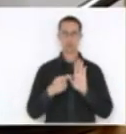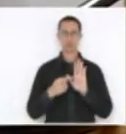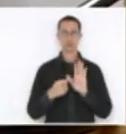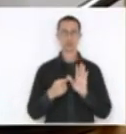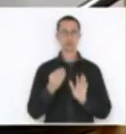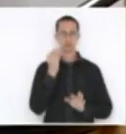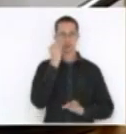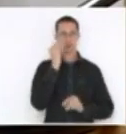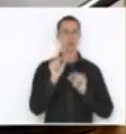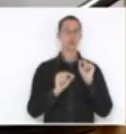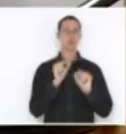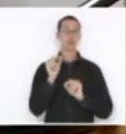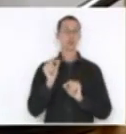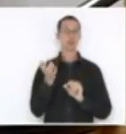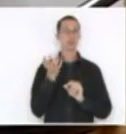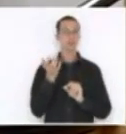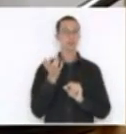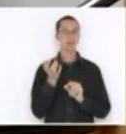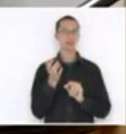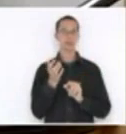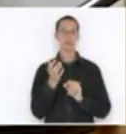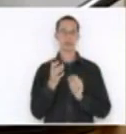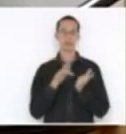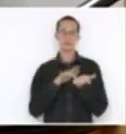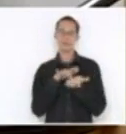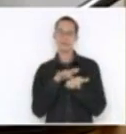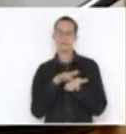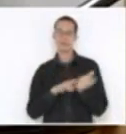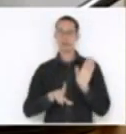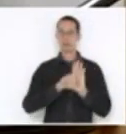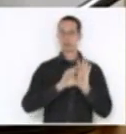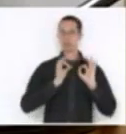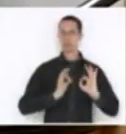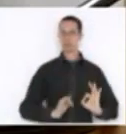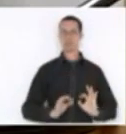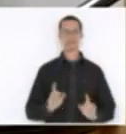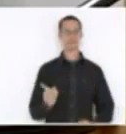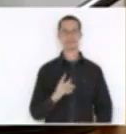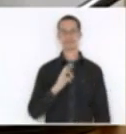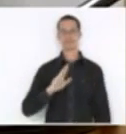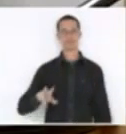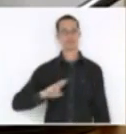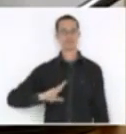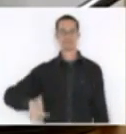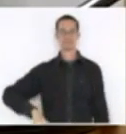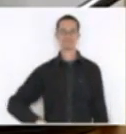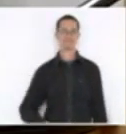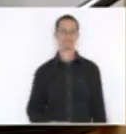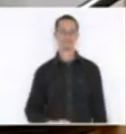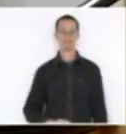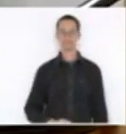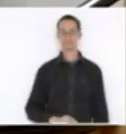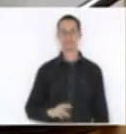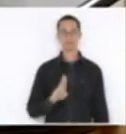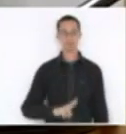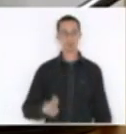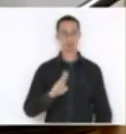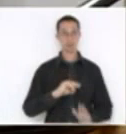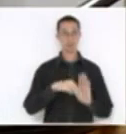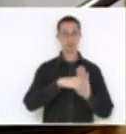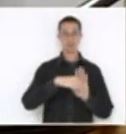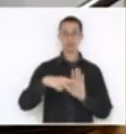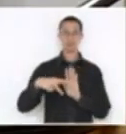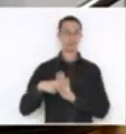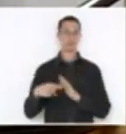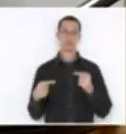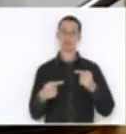tenta dar um ar de legalidade ao que não é legal. Utiliza da medida provisória, que é um instrumento não adequado para esse fim.